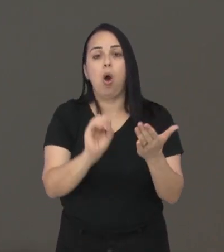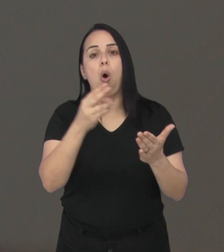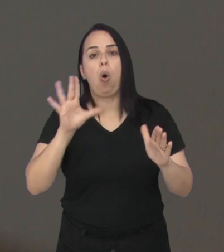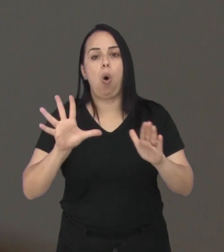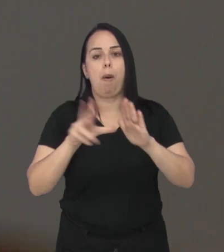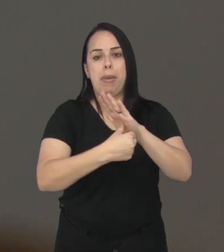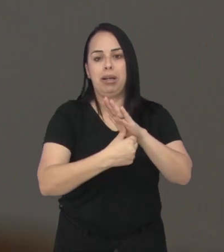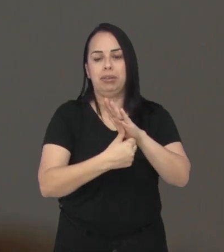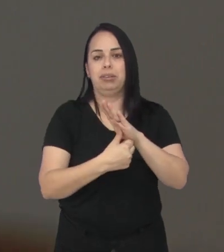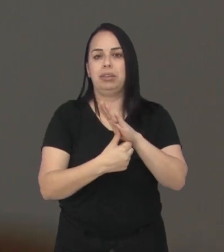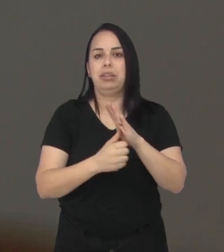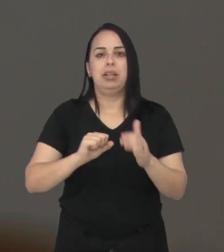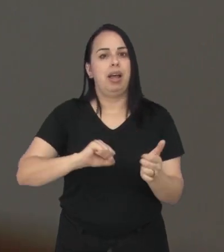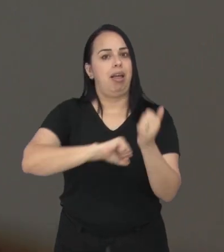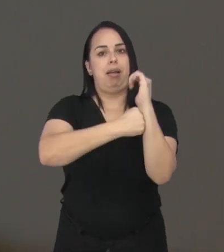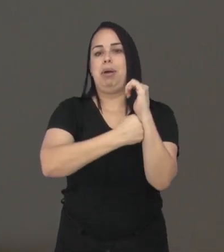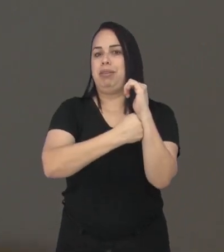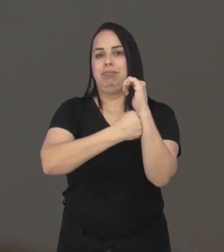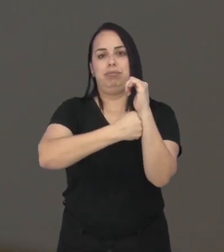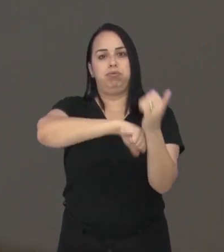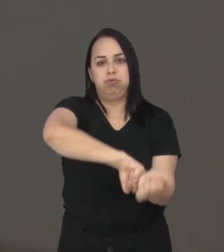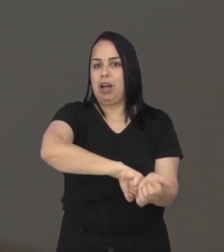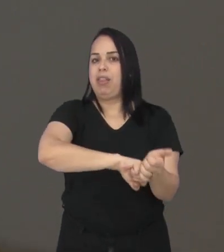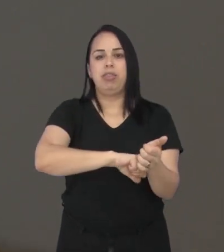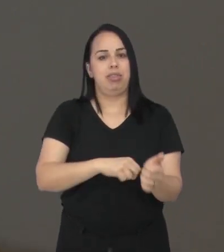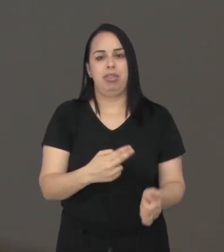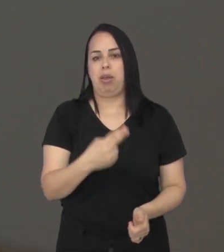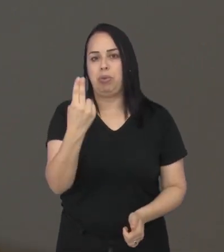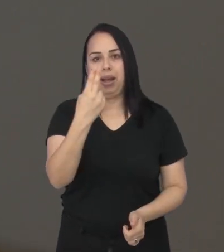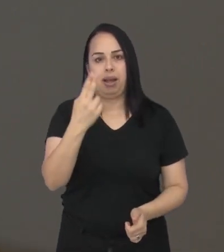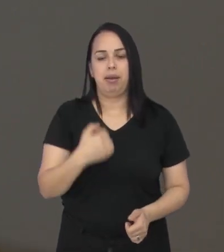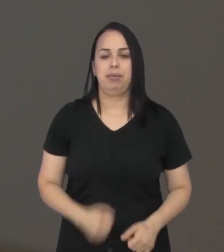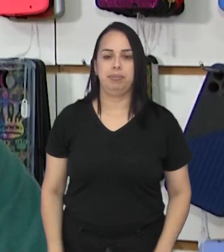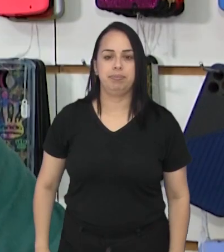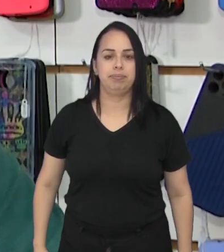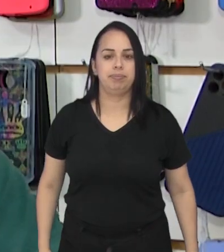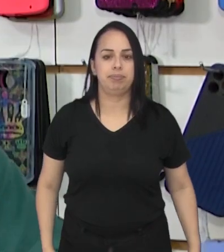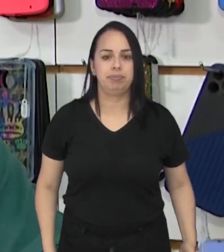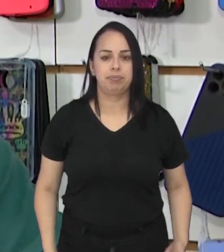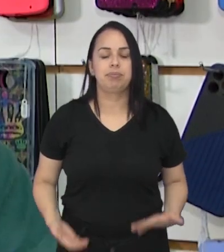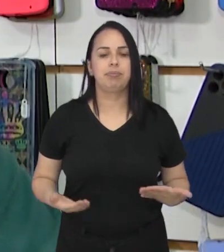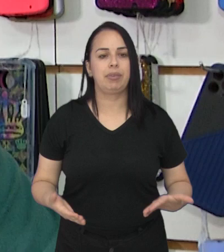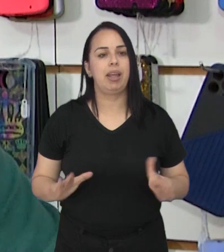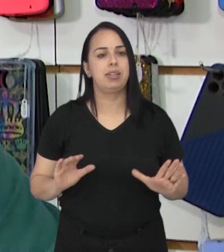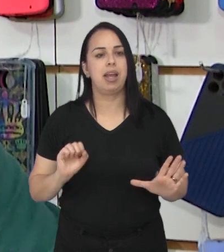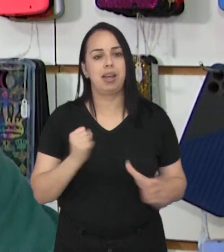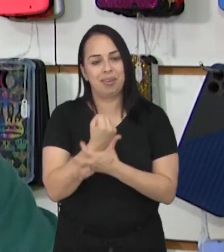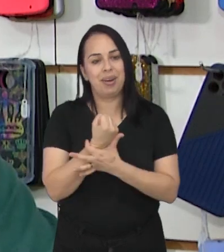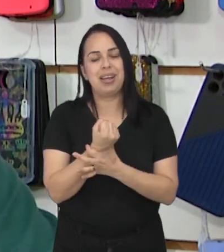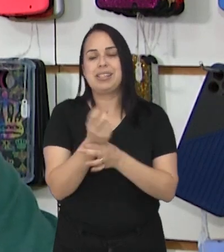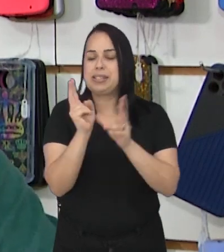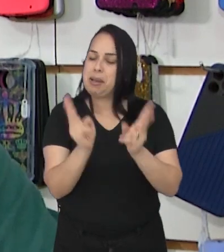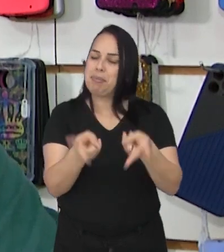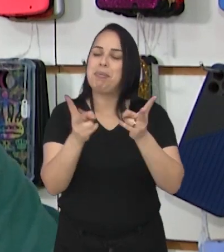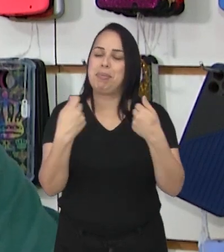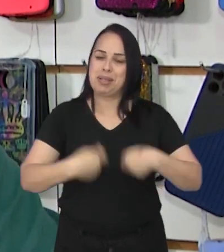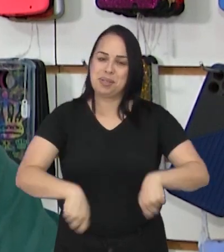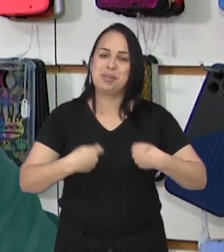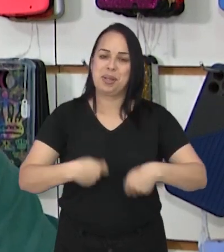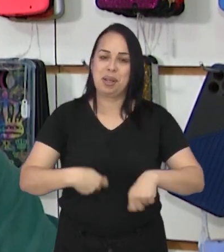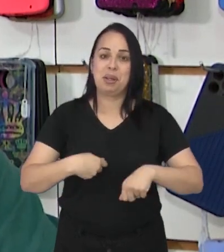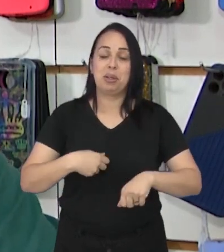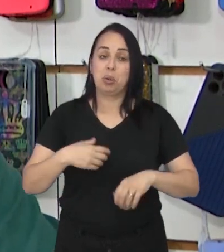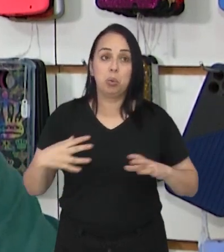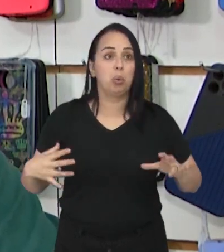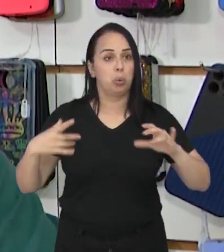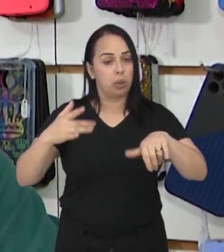não oferece a possibilidade do desbloqueio que terá que ser feito com a operadora. Eu costumo dizer que segurança nunca é demais. Tudo que